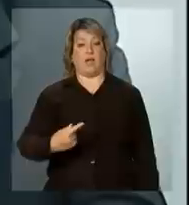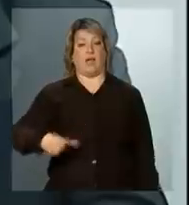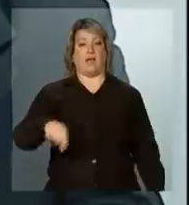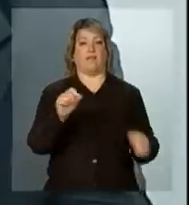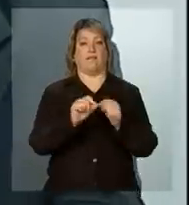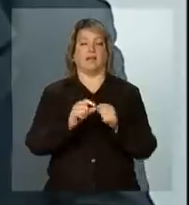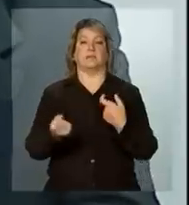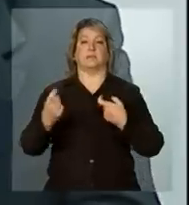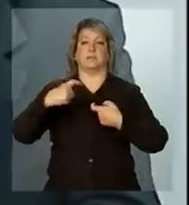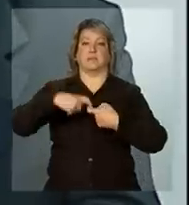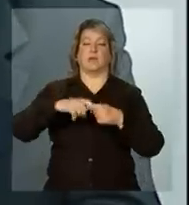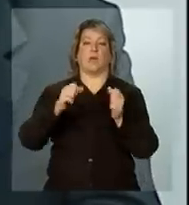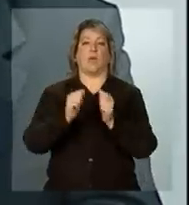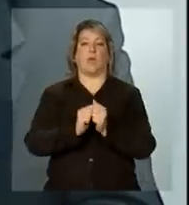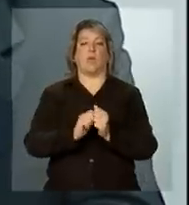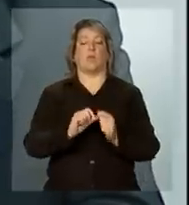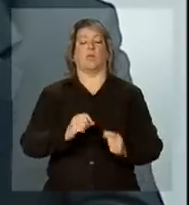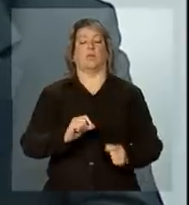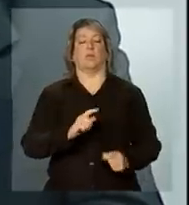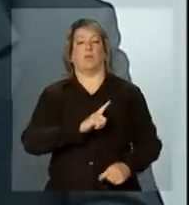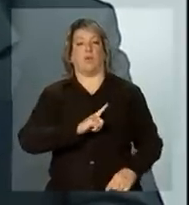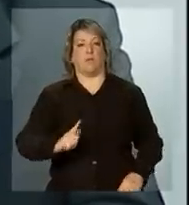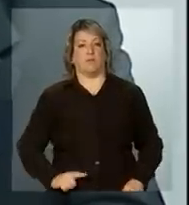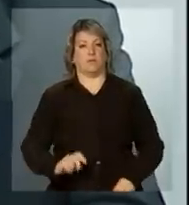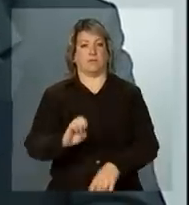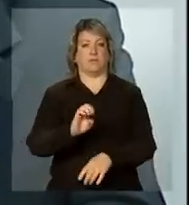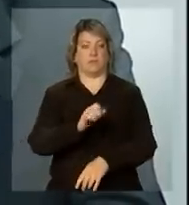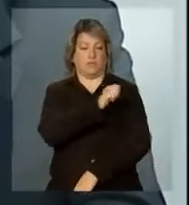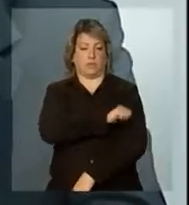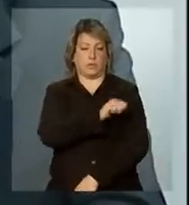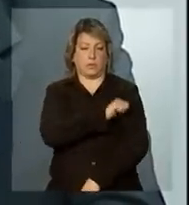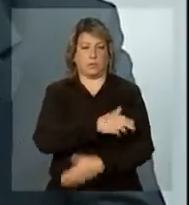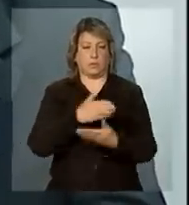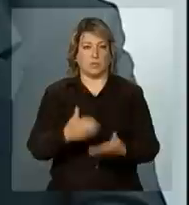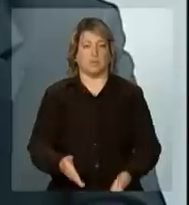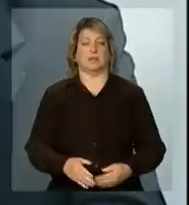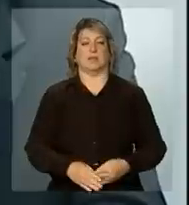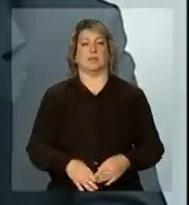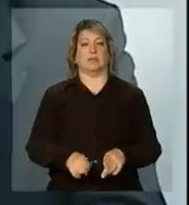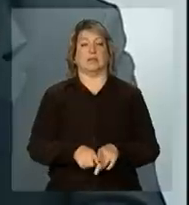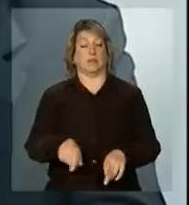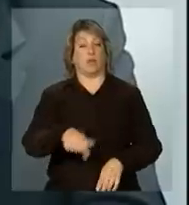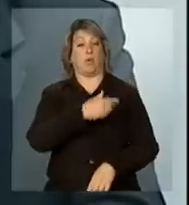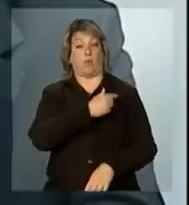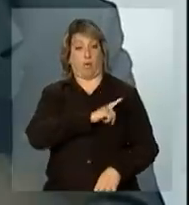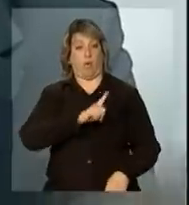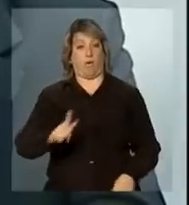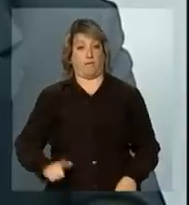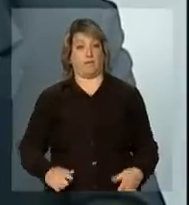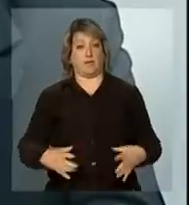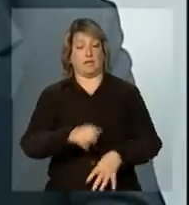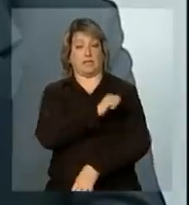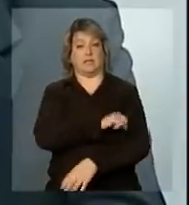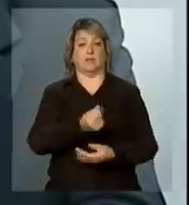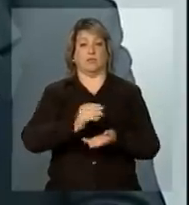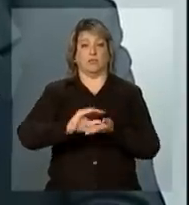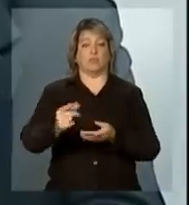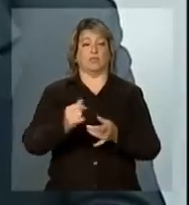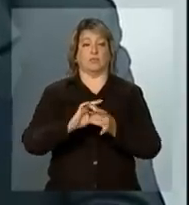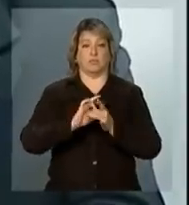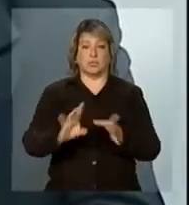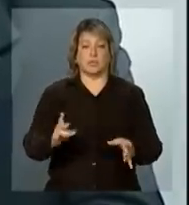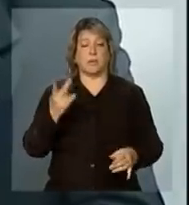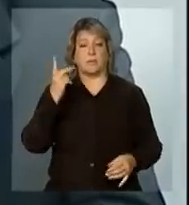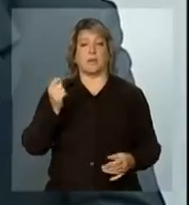parceria com o governo do estado do Rio de Janeiro. O governo liberou recursos para a construção, liberou